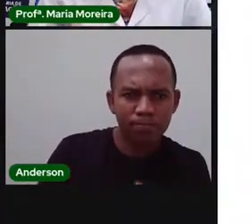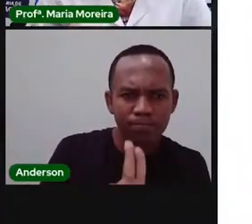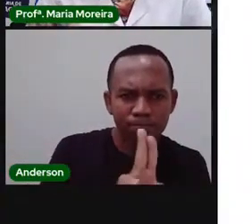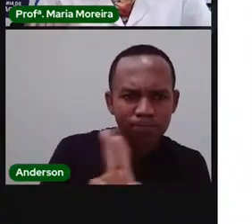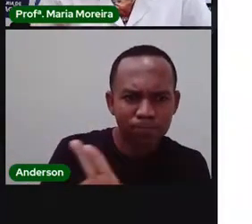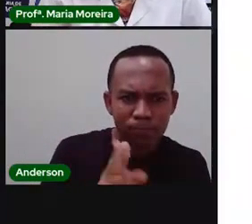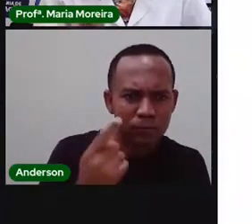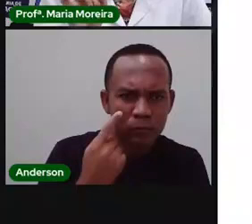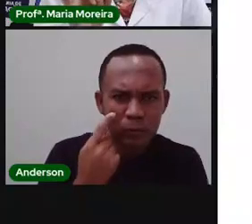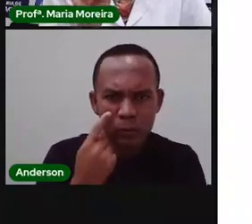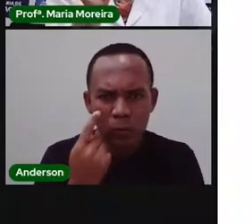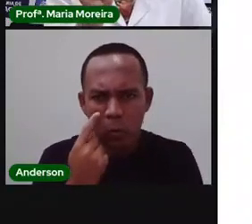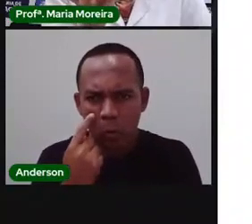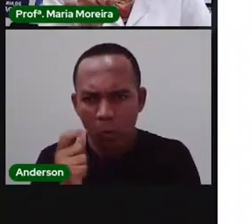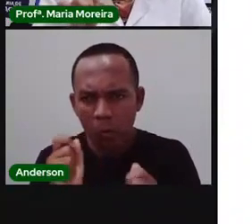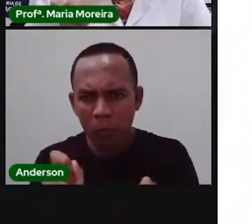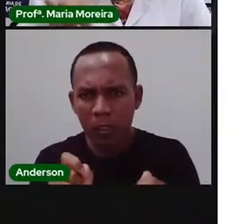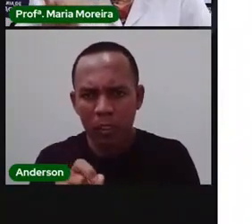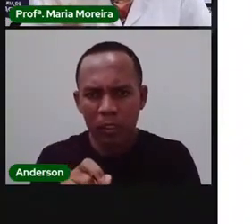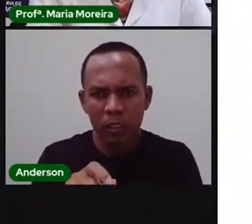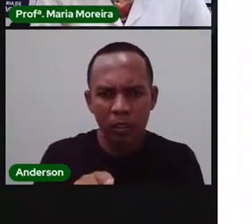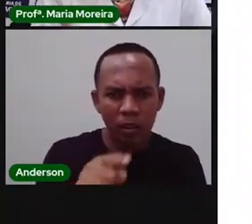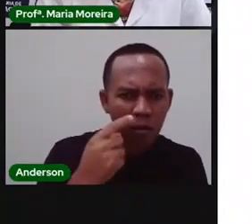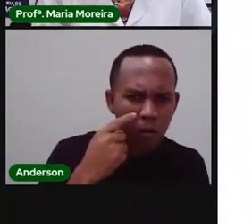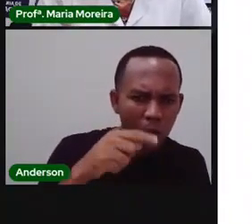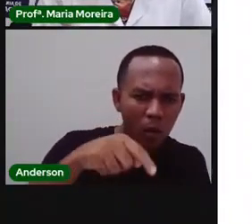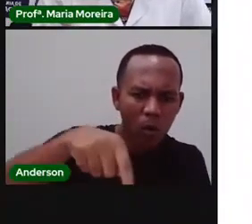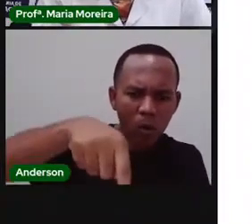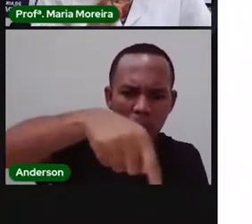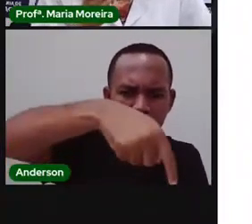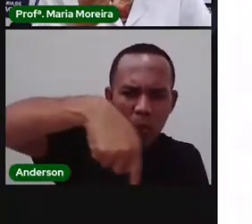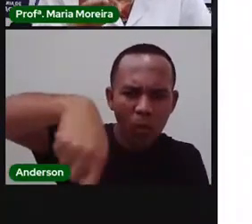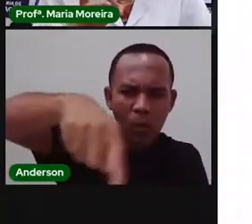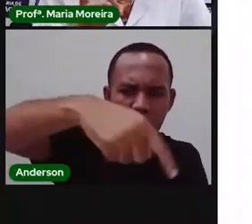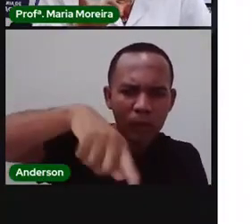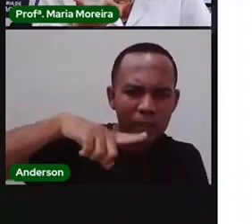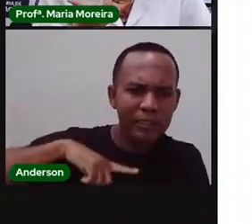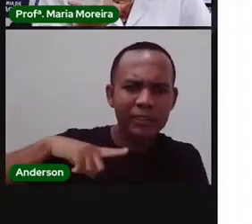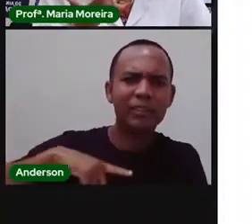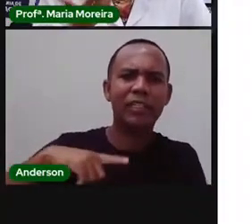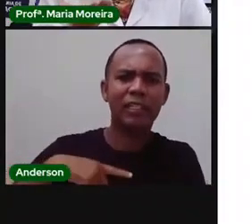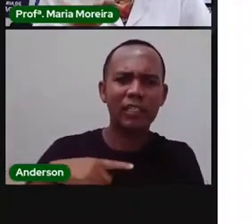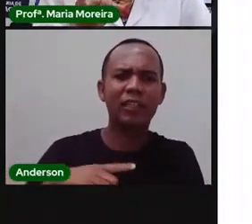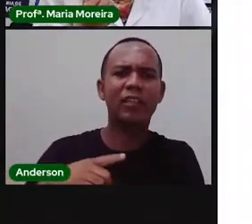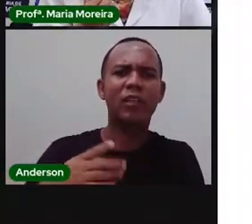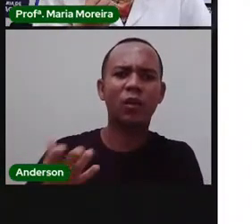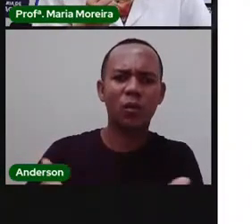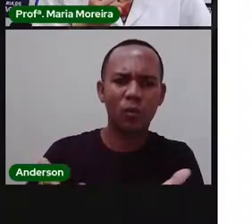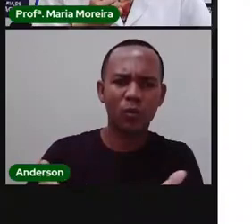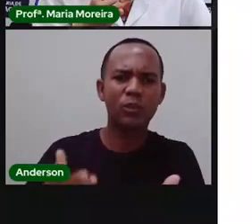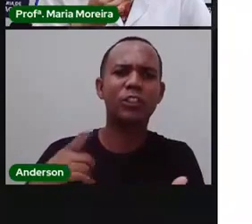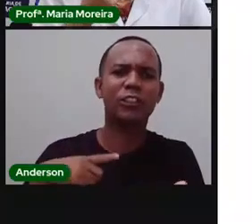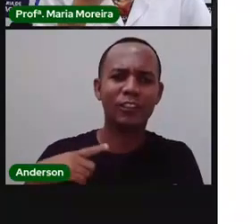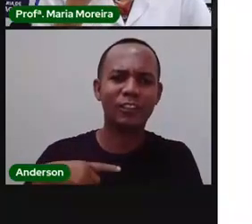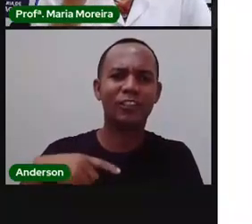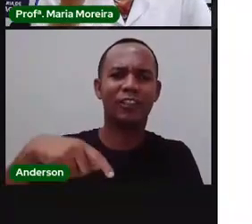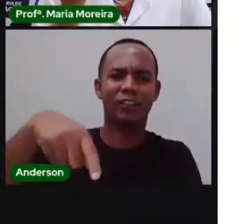Esse retorno aí, ó, essa ruazinha, ela ainda existe. Aí tem um relógio, né, que é do Rotary,